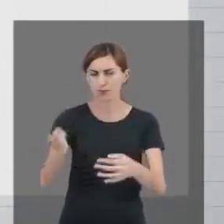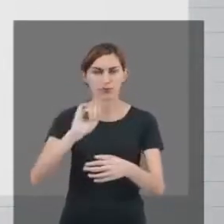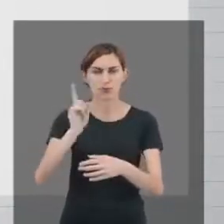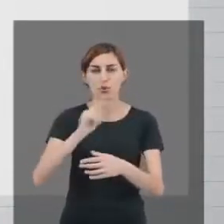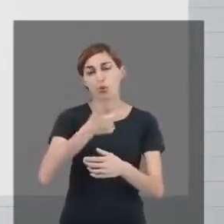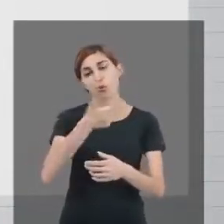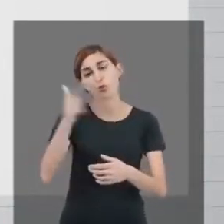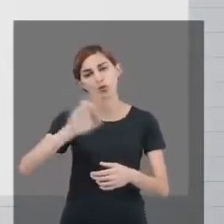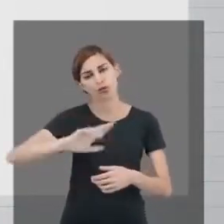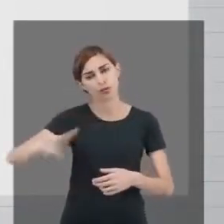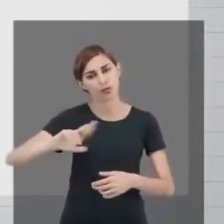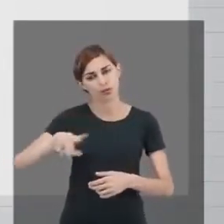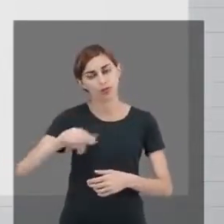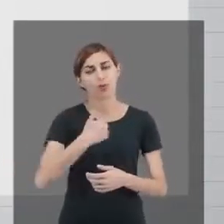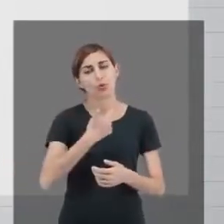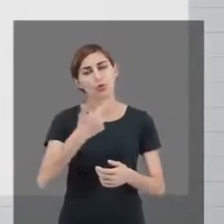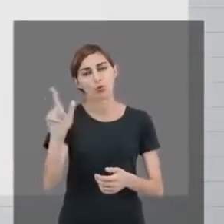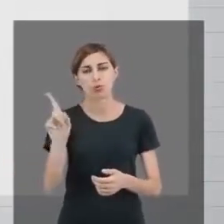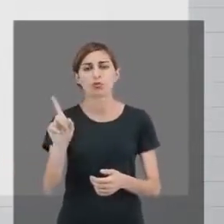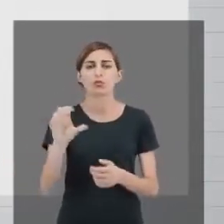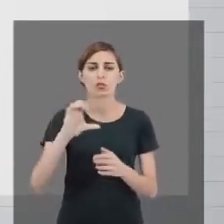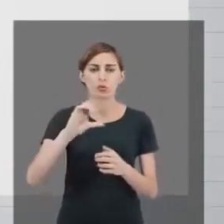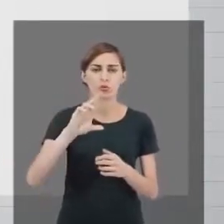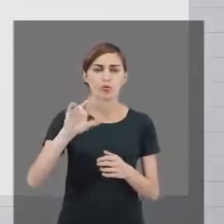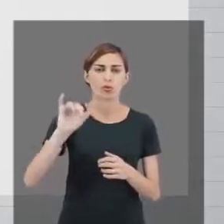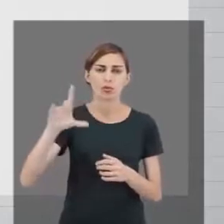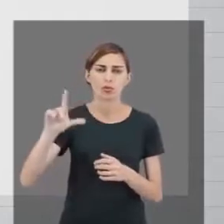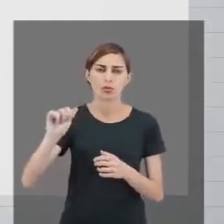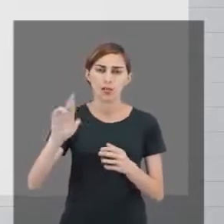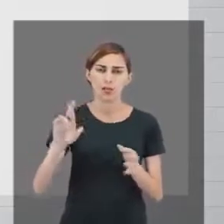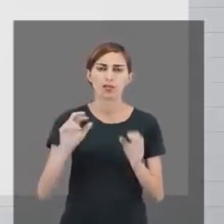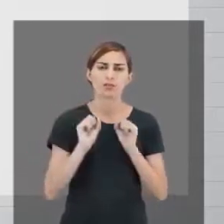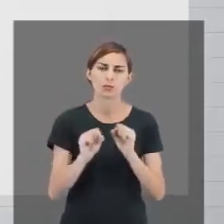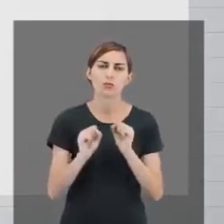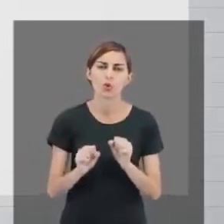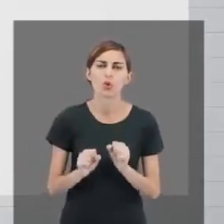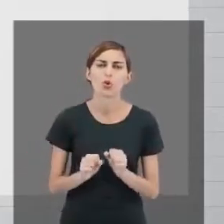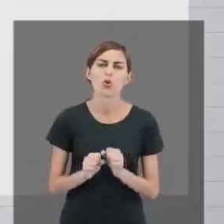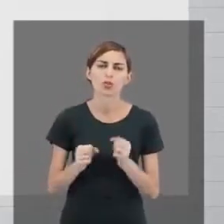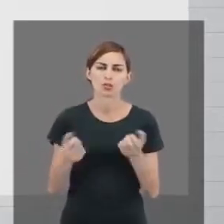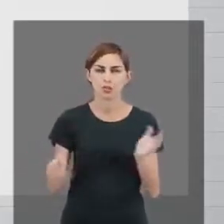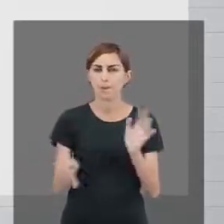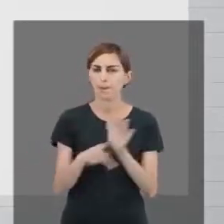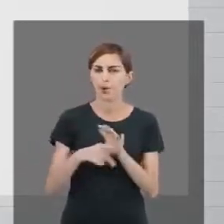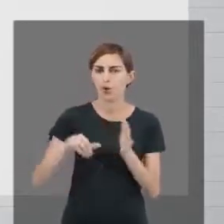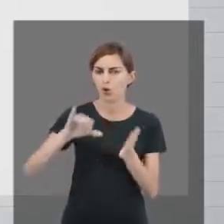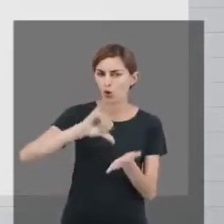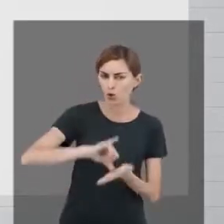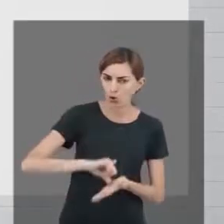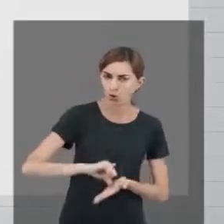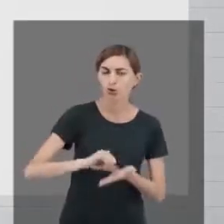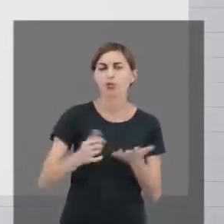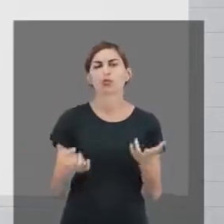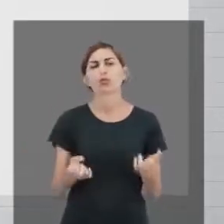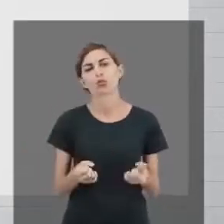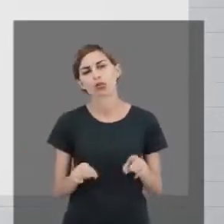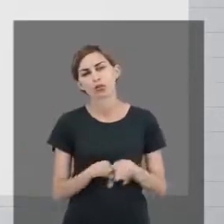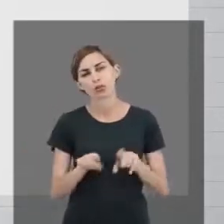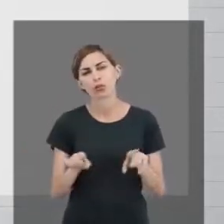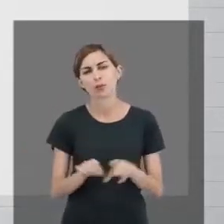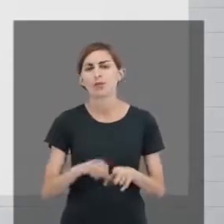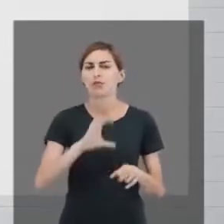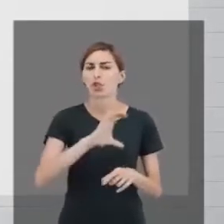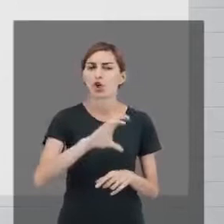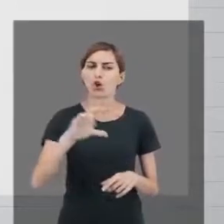Então, são atividades extracurriculares que podem ser oferecidas pelo FOLO, podem ser oferecidas